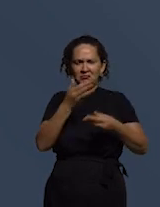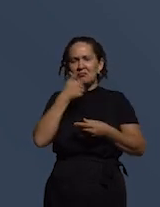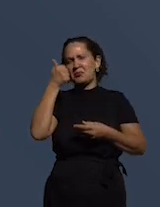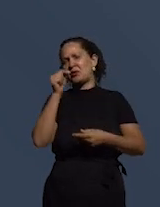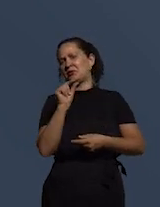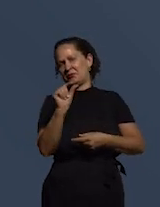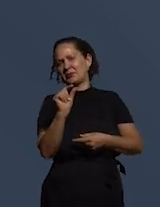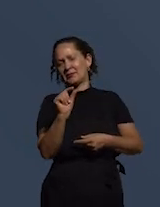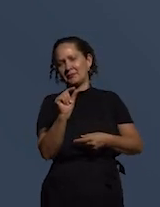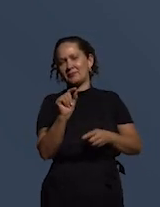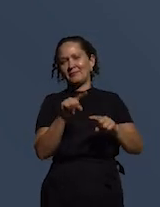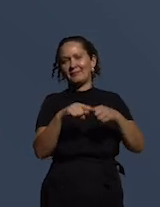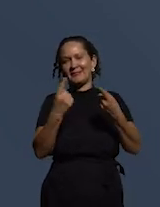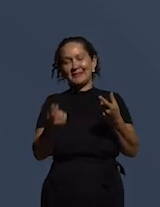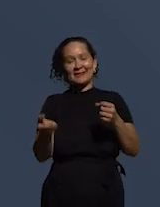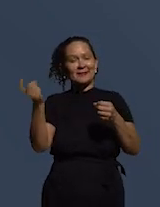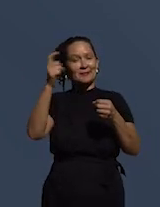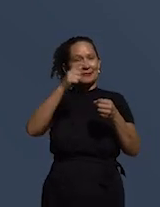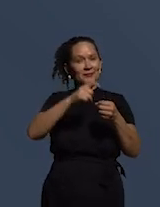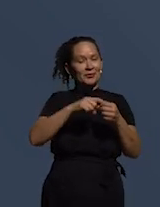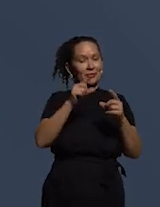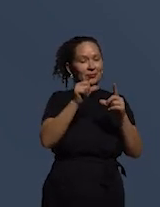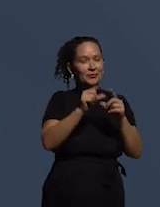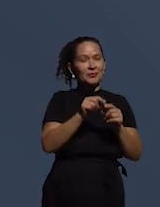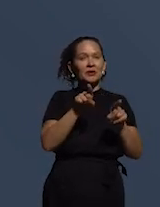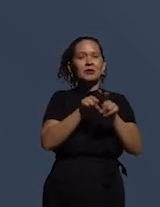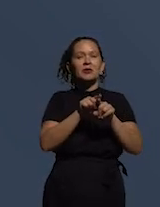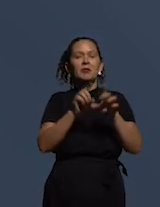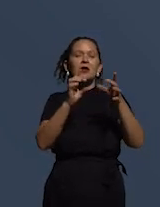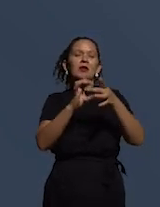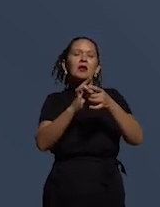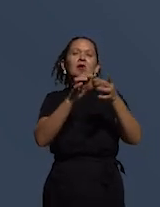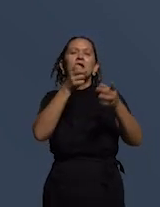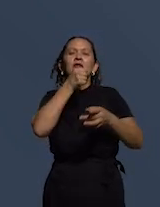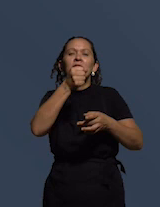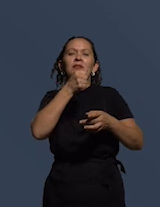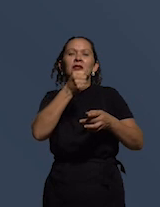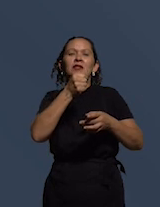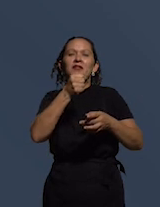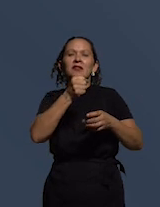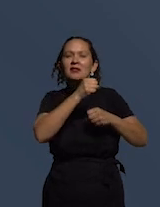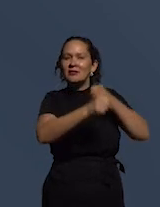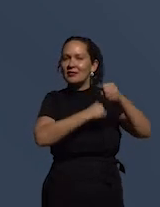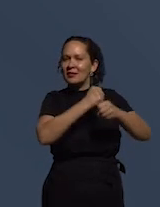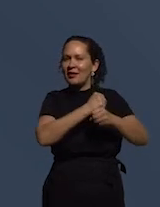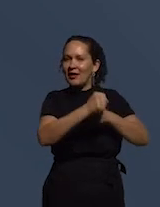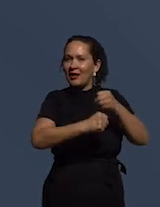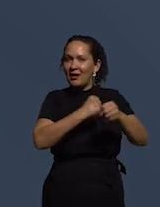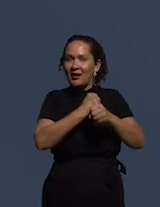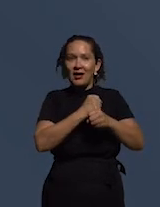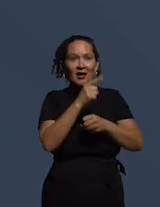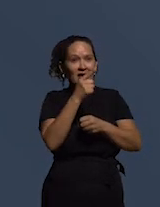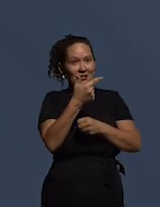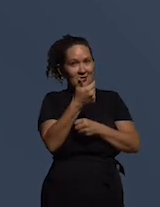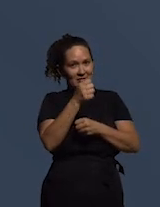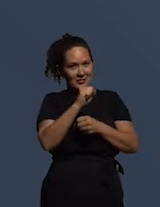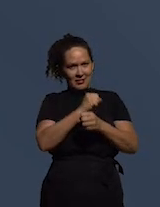depois regrediu e a liberdade de imprensa que nos últimos 10 anos regrediu um pouquinho é